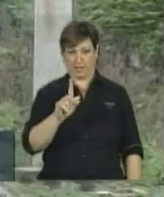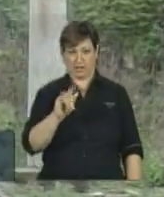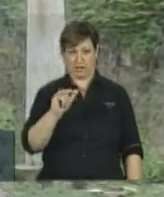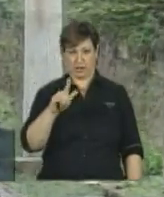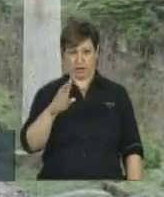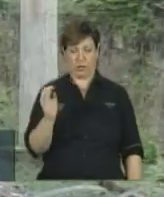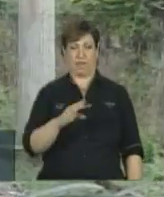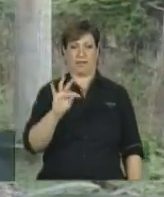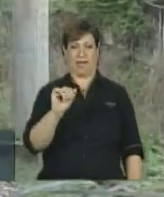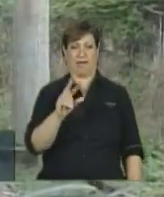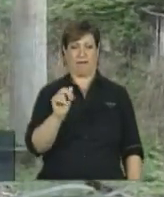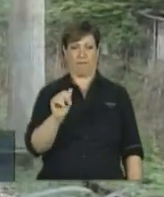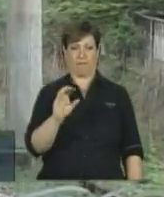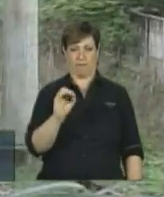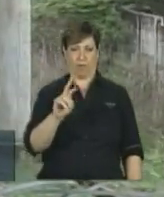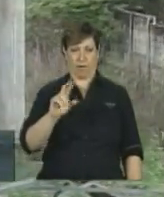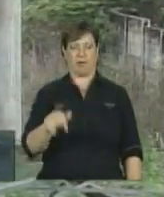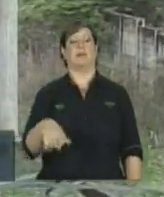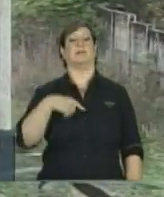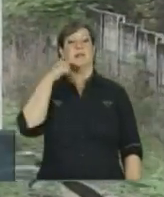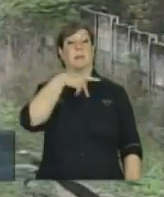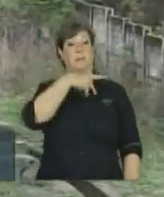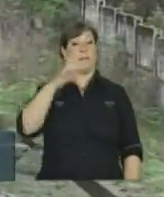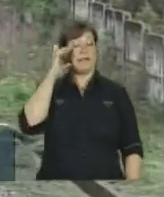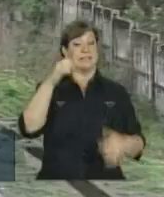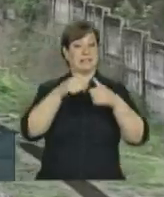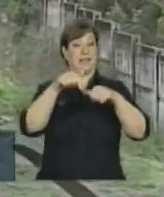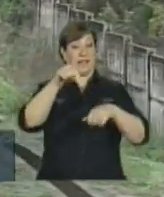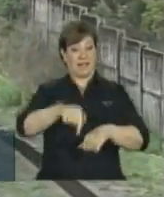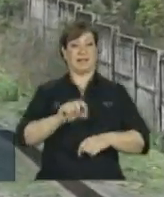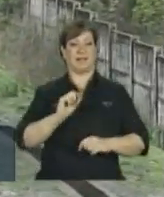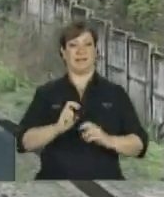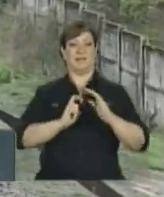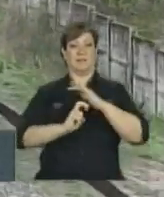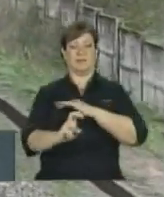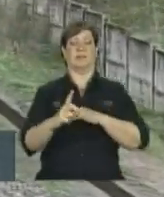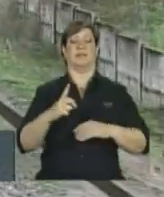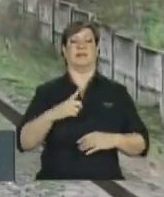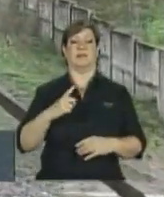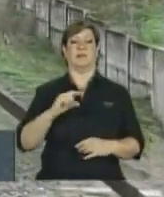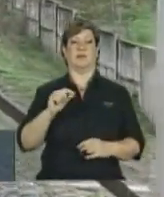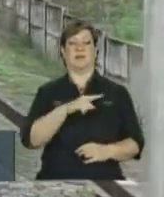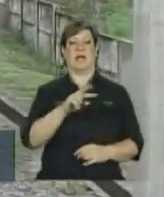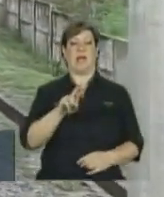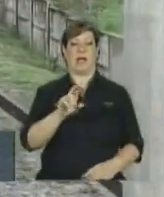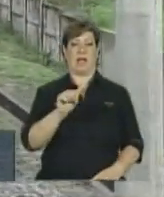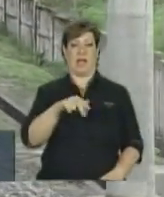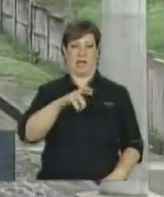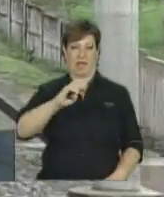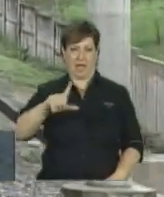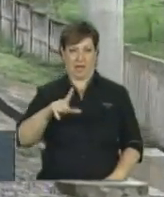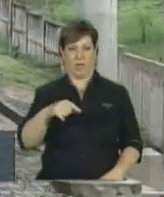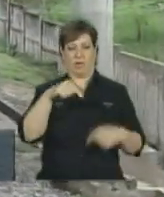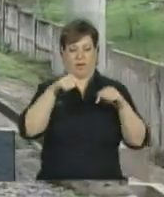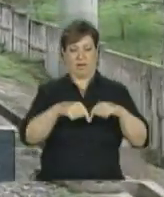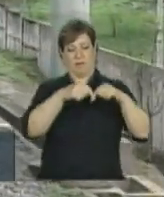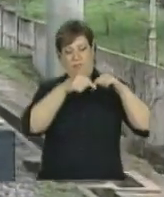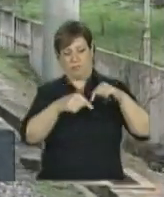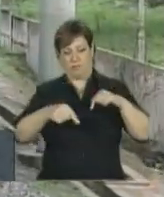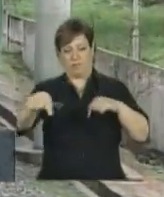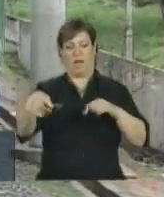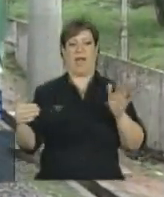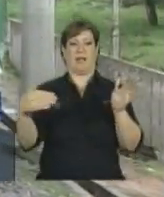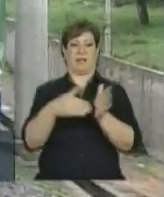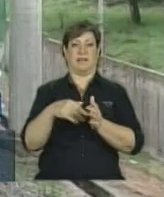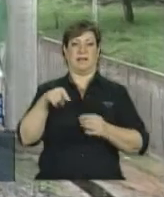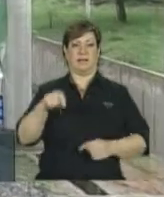Ela chegou em Fortaleza por volta de 11 horas da manhã, embarcou na estação Raquel de Queiroz e de lá seguiu